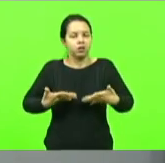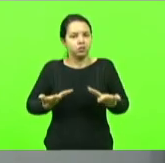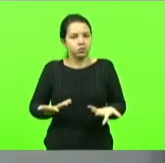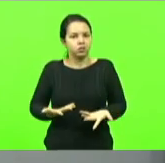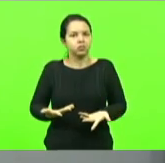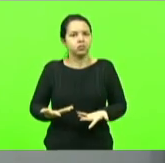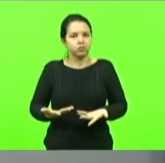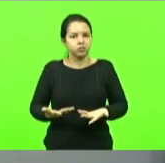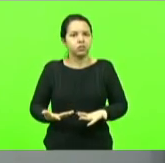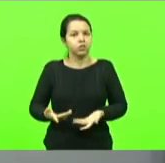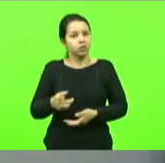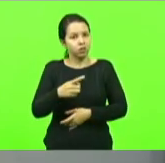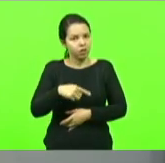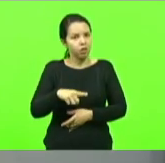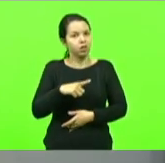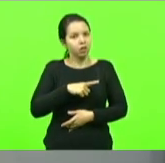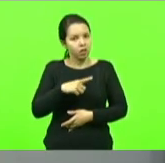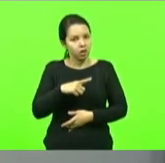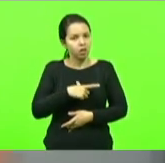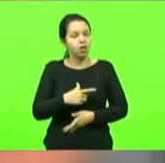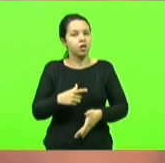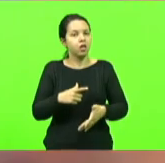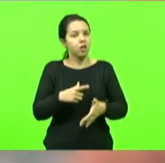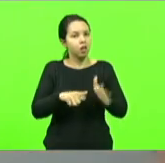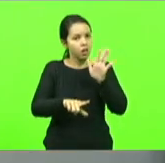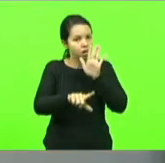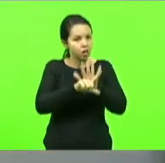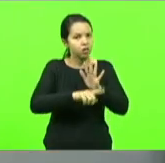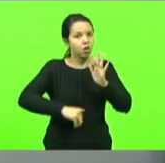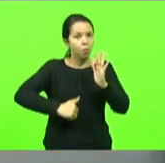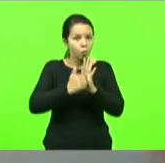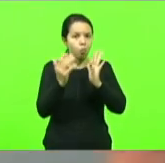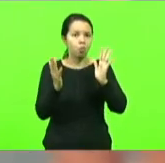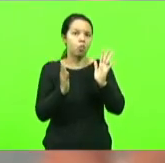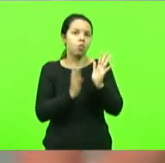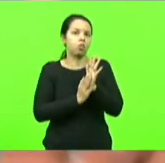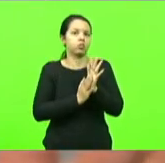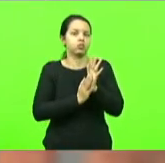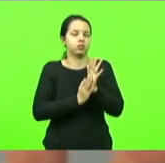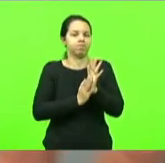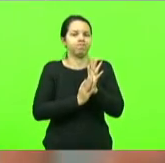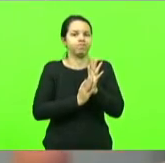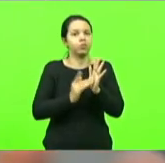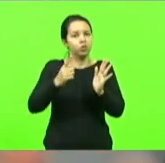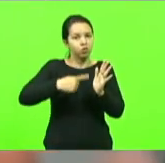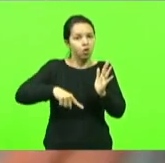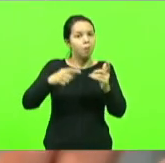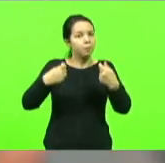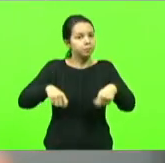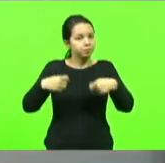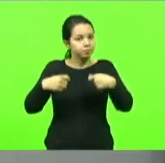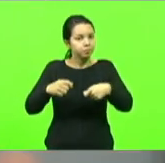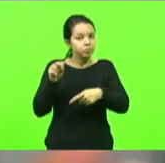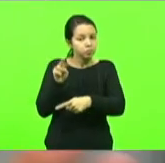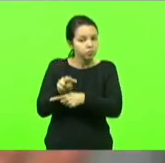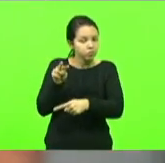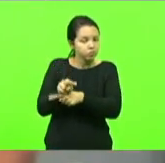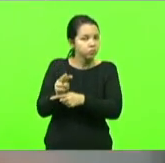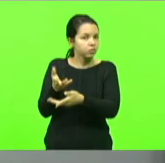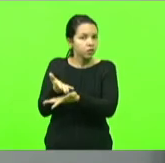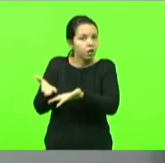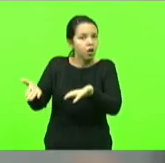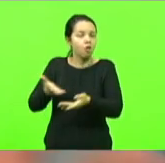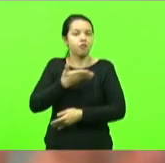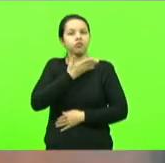legislação de multa que é uma visão lá para frente nós precisamos proteger aqueles que não tem voz que não tem